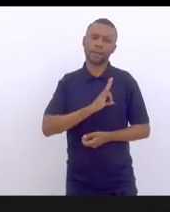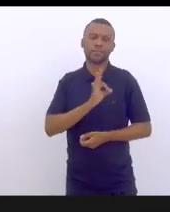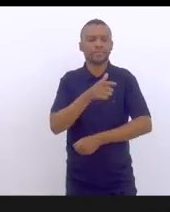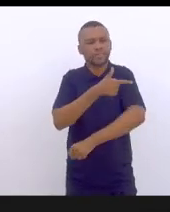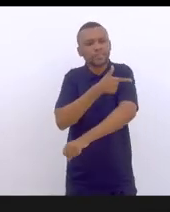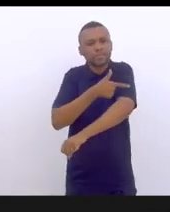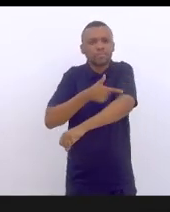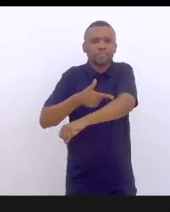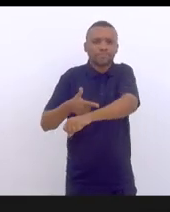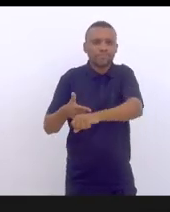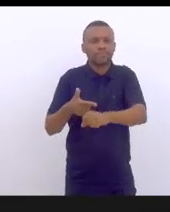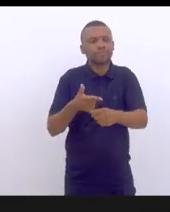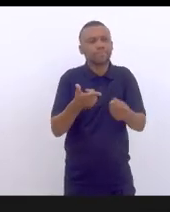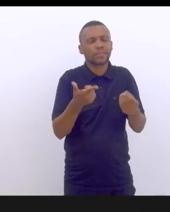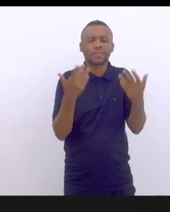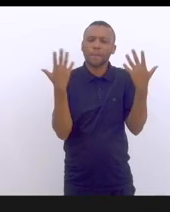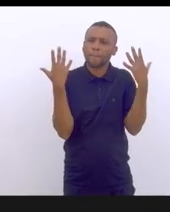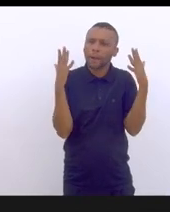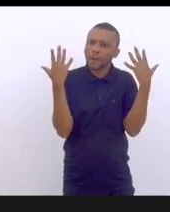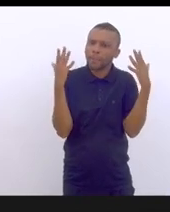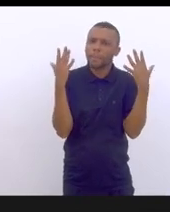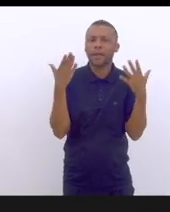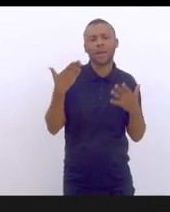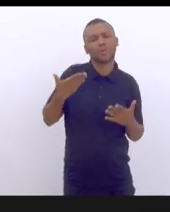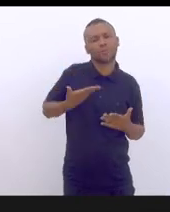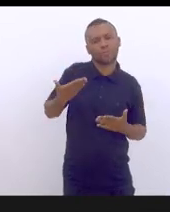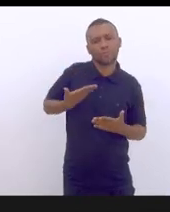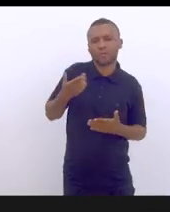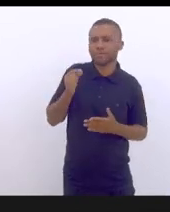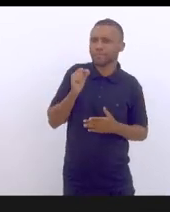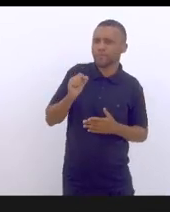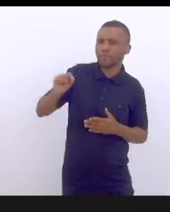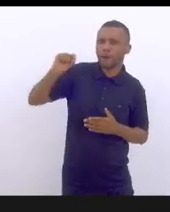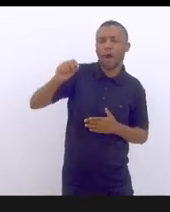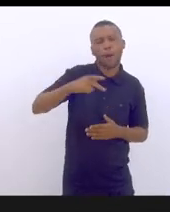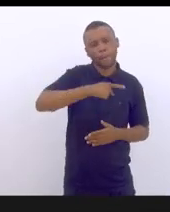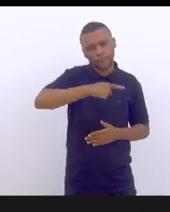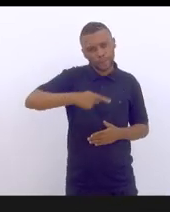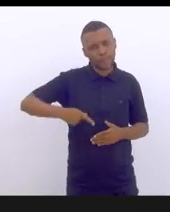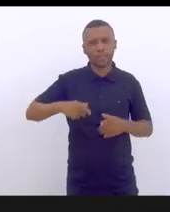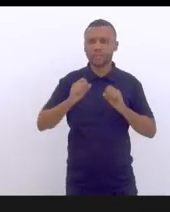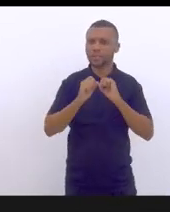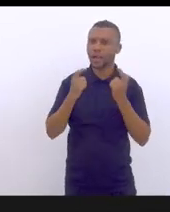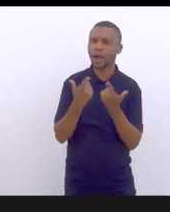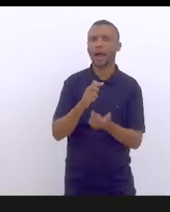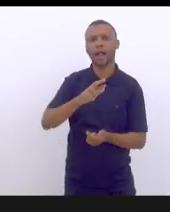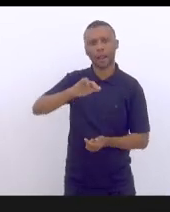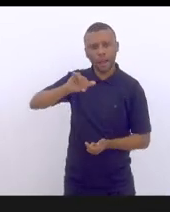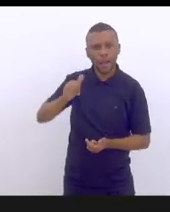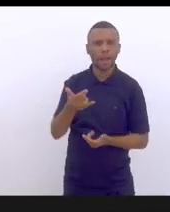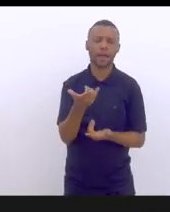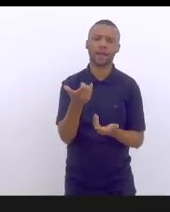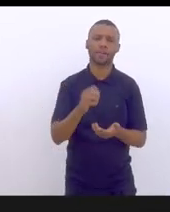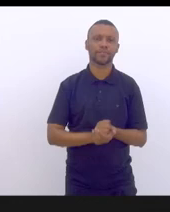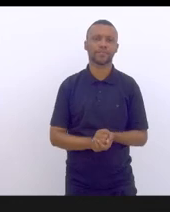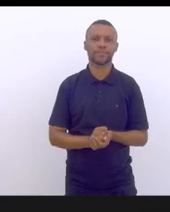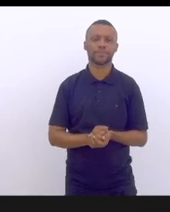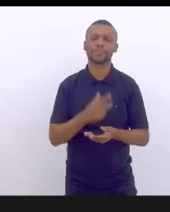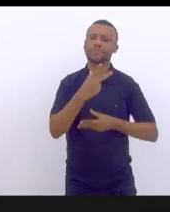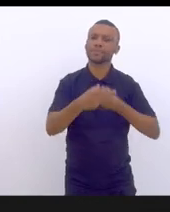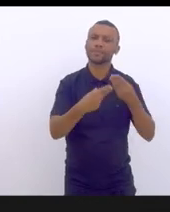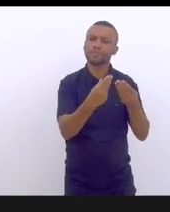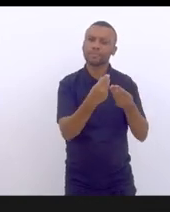que me deu os parabéns e outros colegas também, o presidente da casa e me deu um vestidinho de